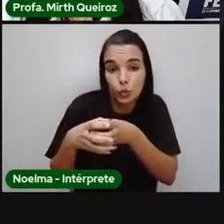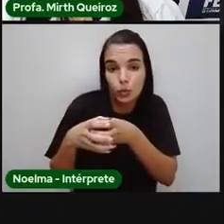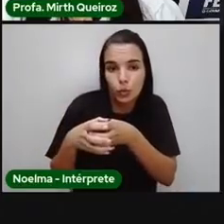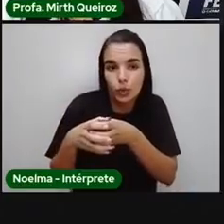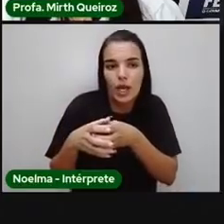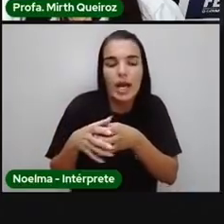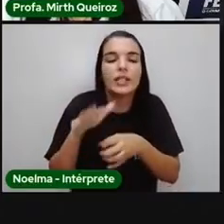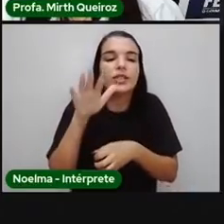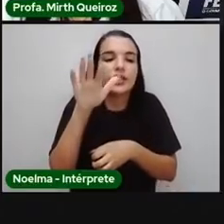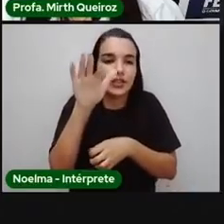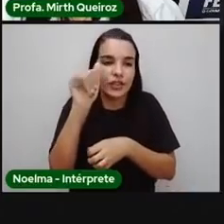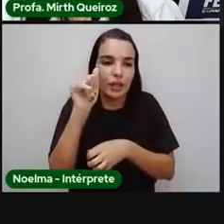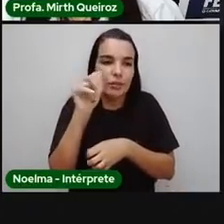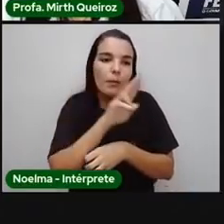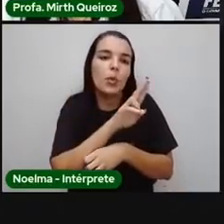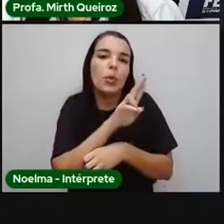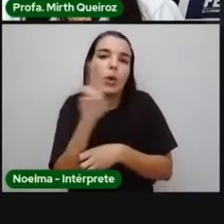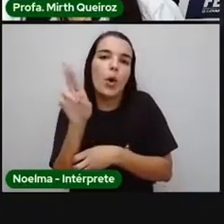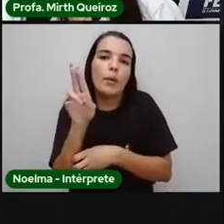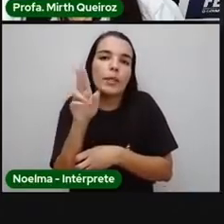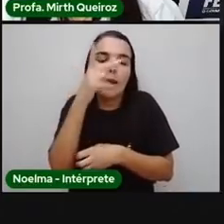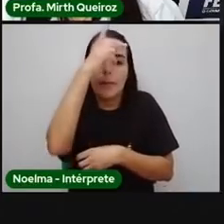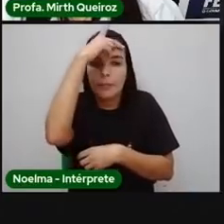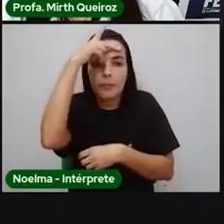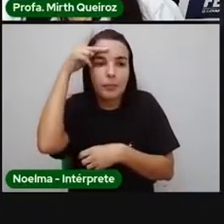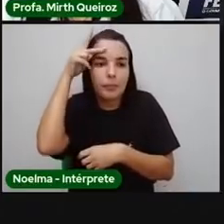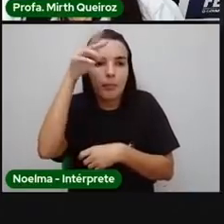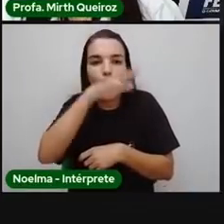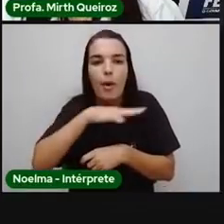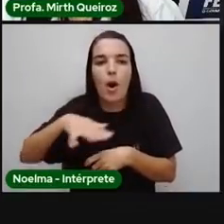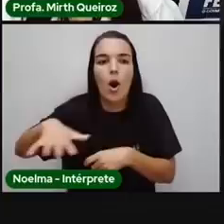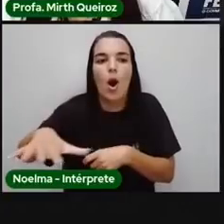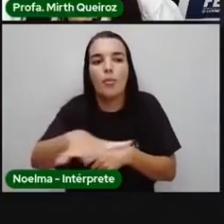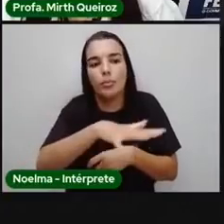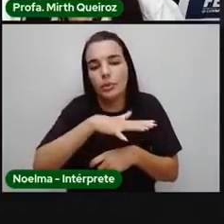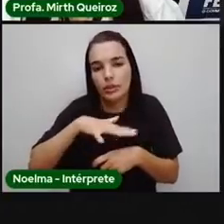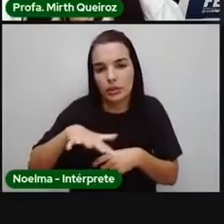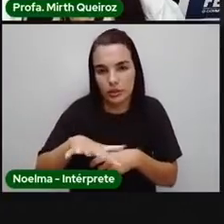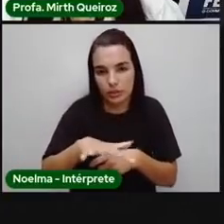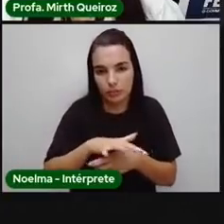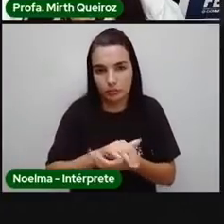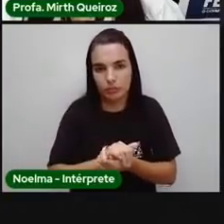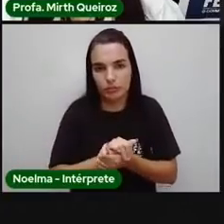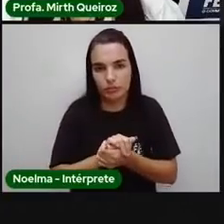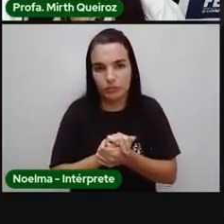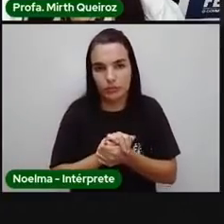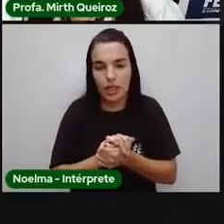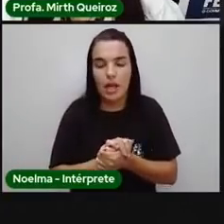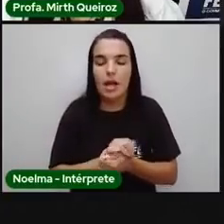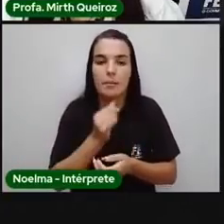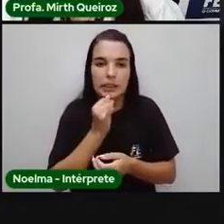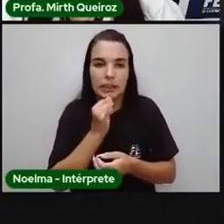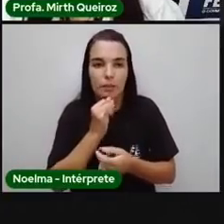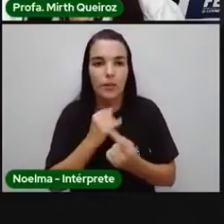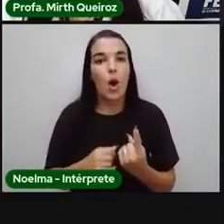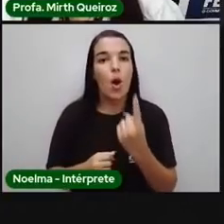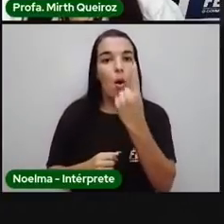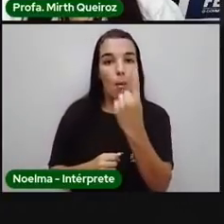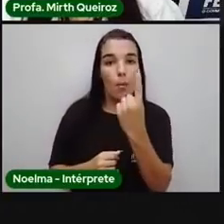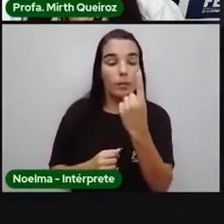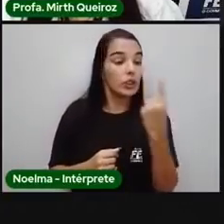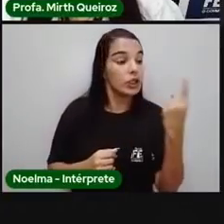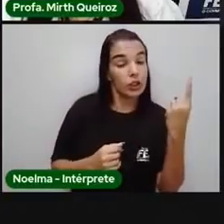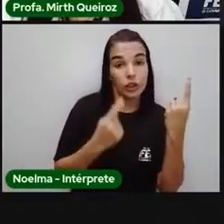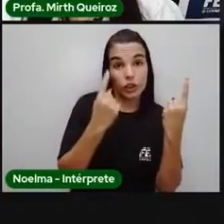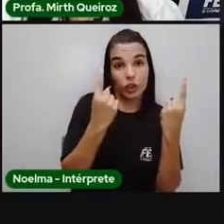organização dos seres vivos? Como é que eles ficam organizados, os seres vivos, dentro disso aqui? Um organismo faz parte de